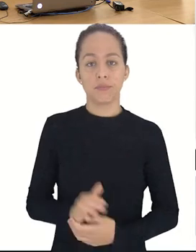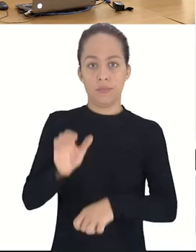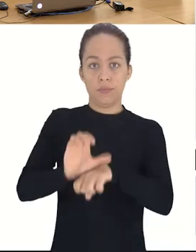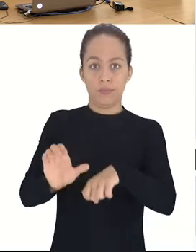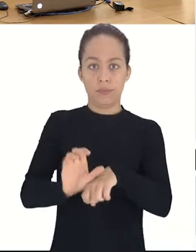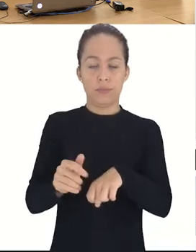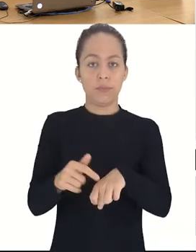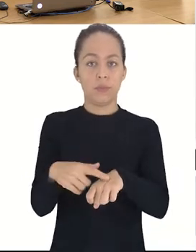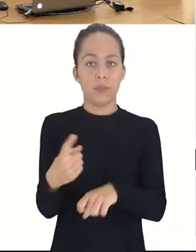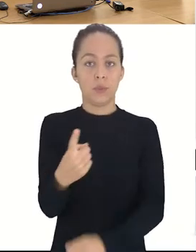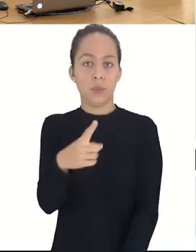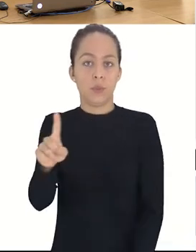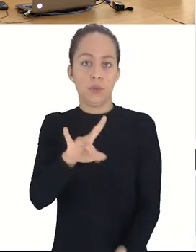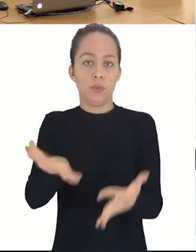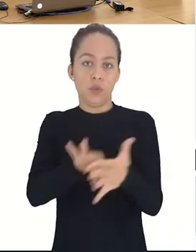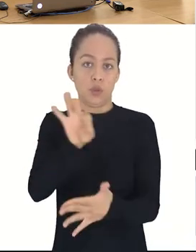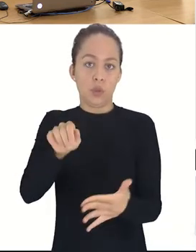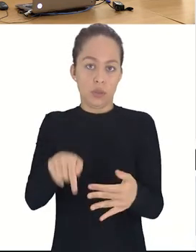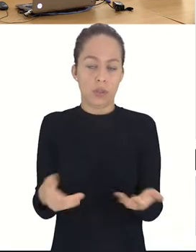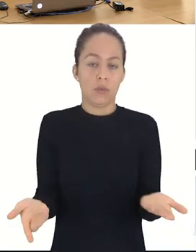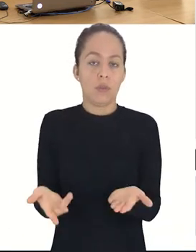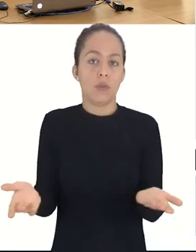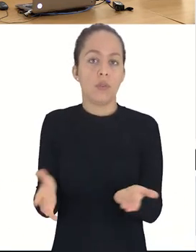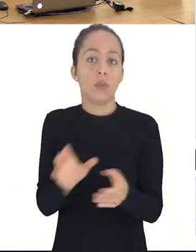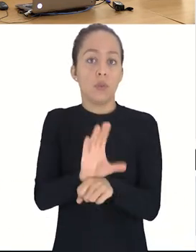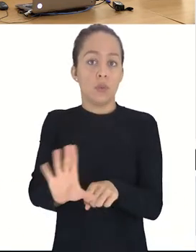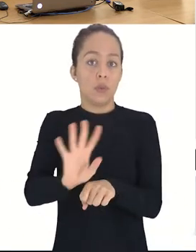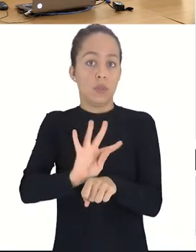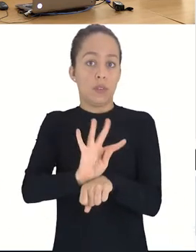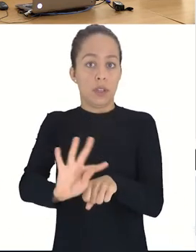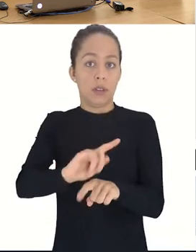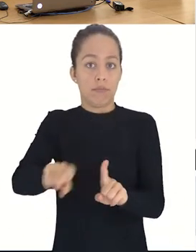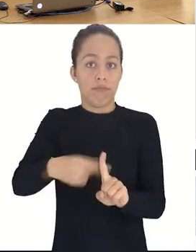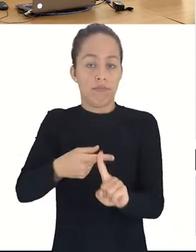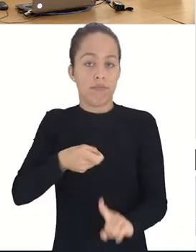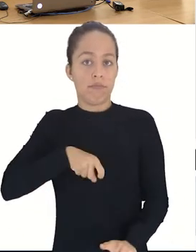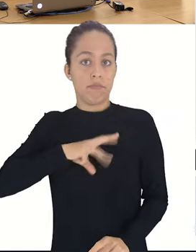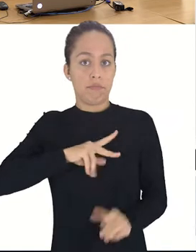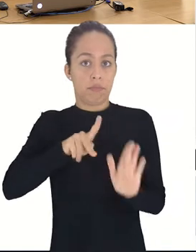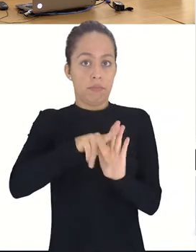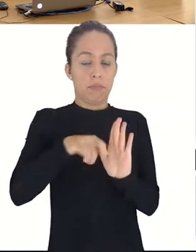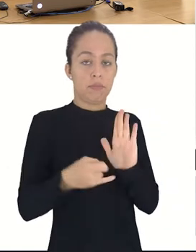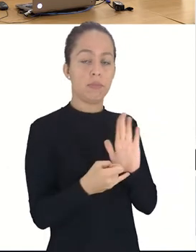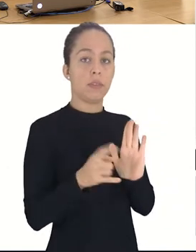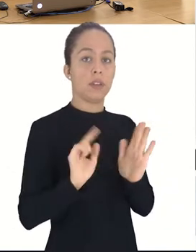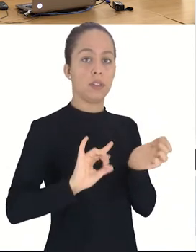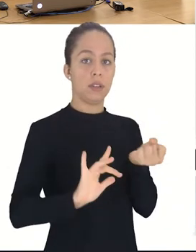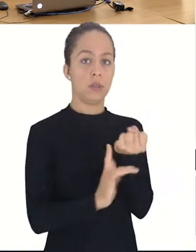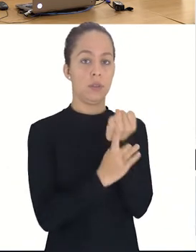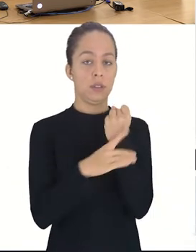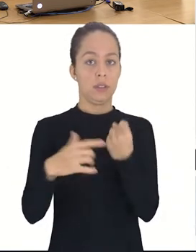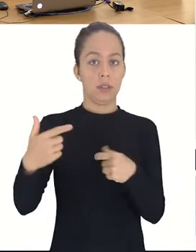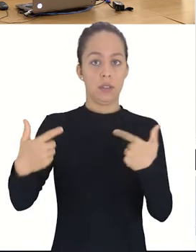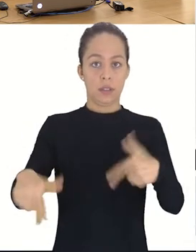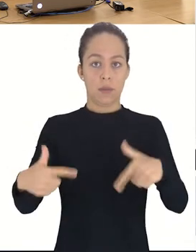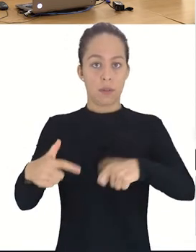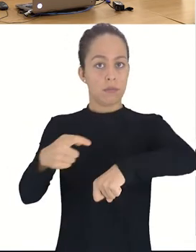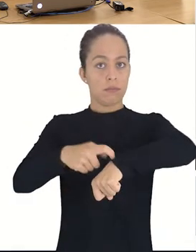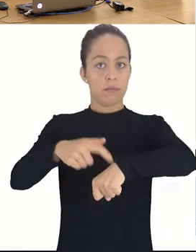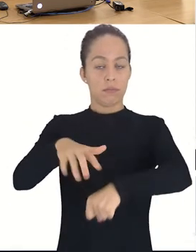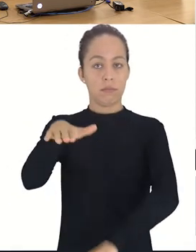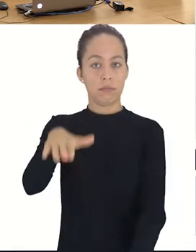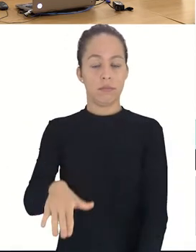O próximo curso é o nosso último sorteio, curso técnico integrado Proeja, Segurança do Trabalho,